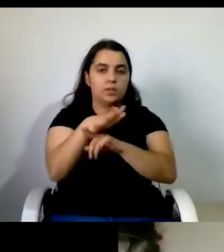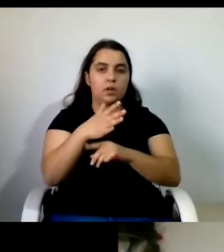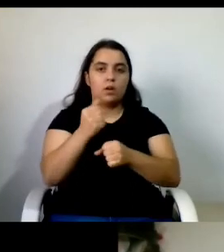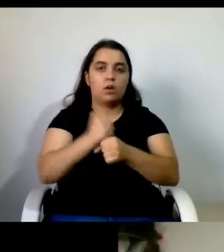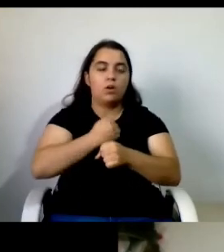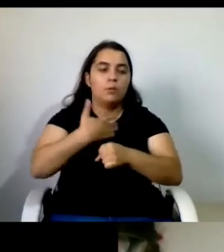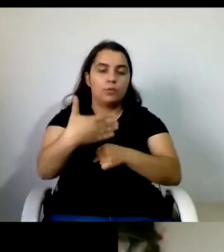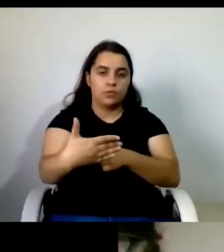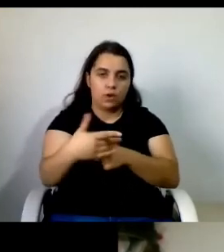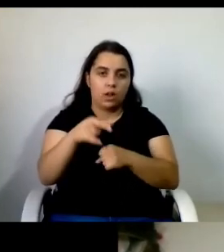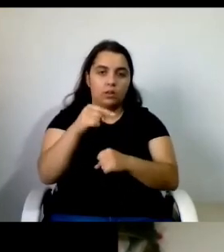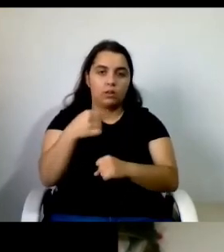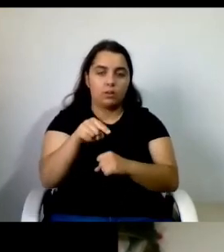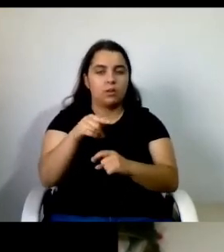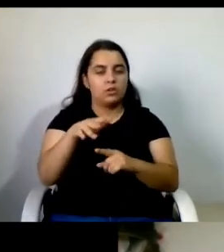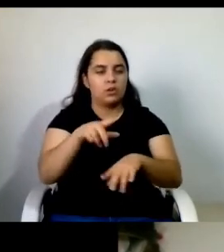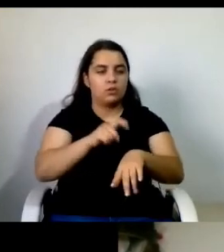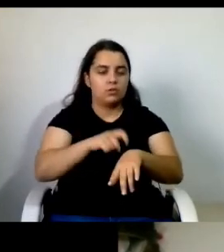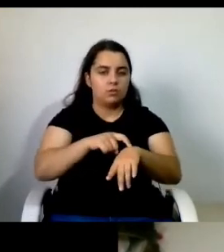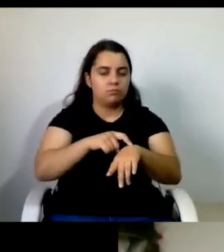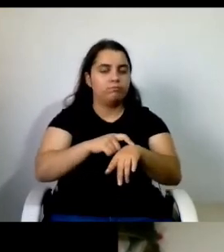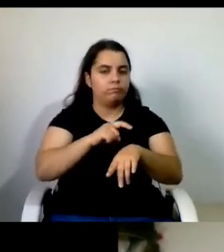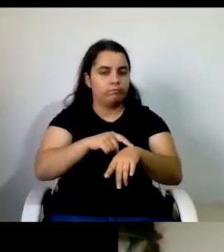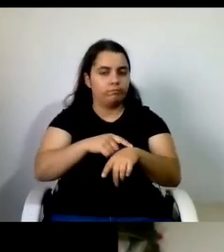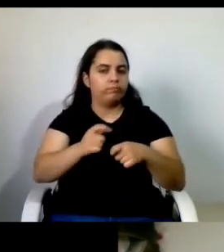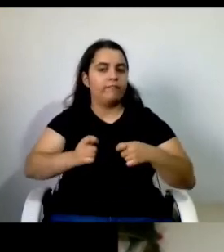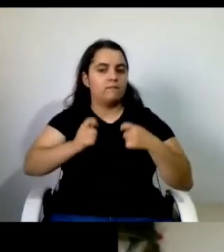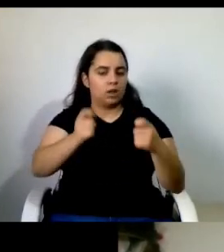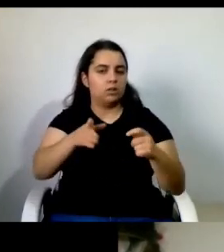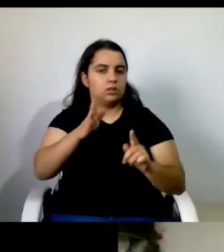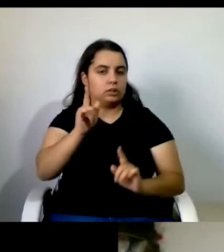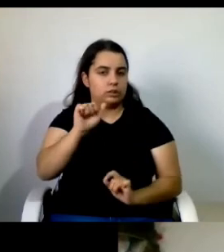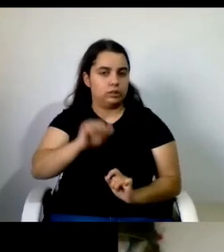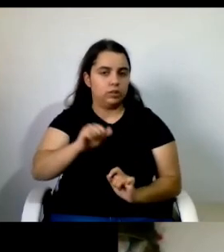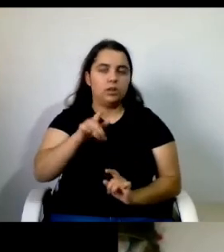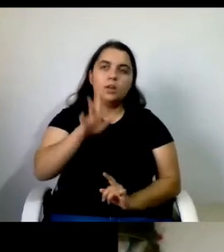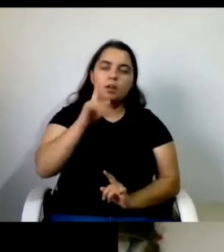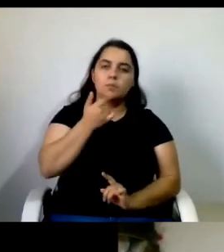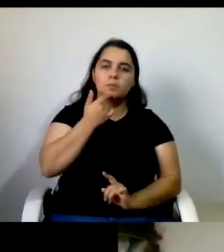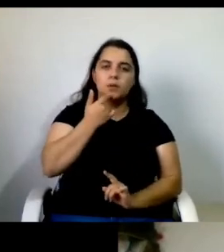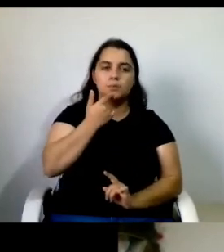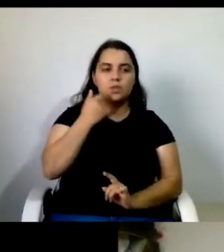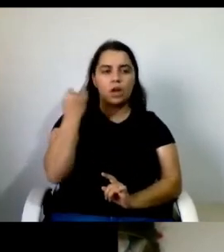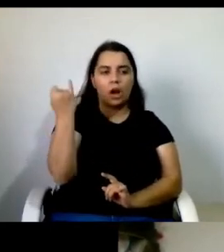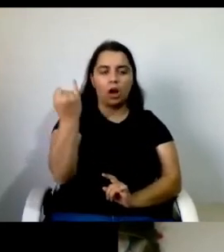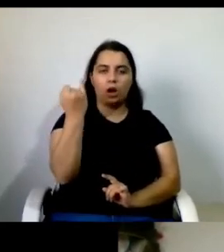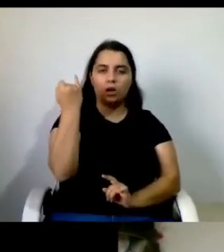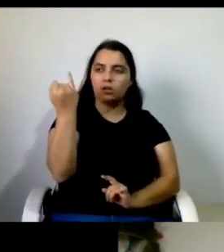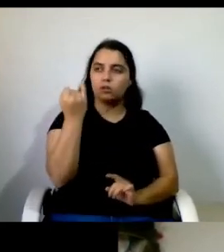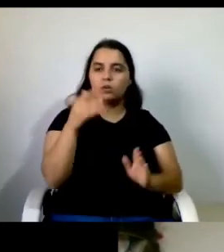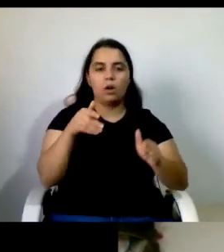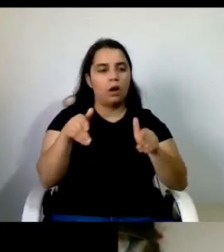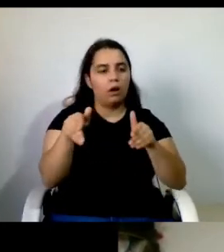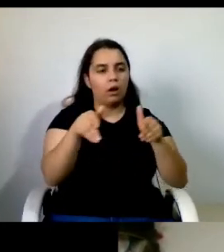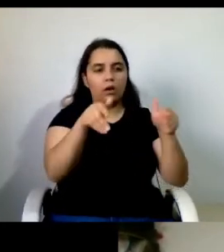formação profissional e portanto por aqui se vê que há um caminho que as instituições também estão a fazer no